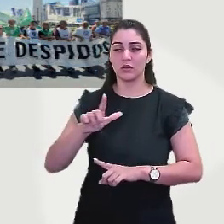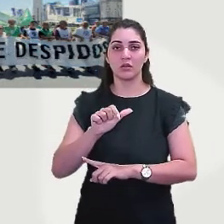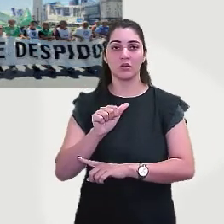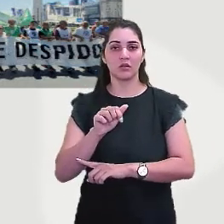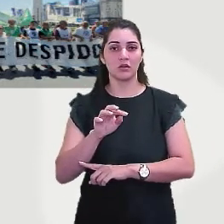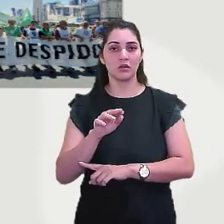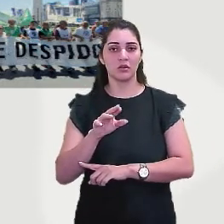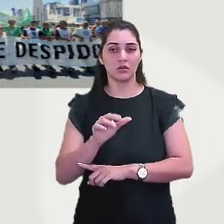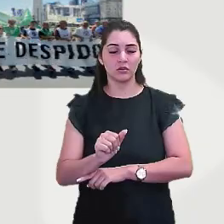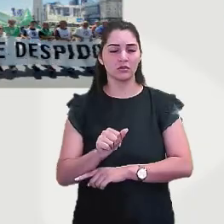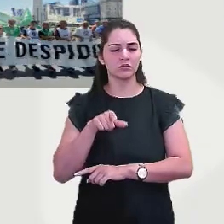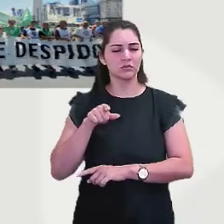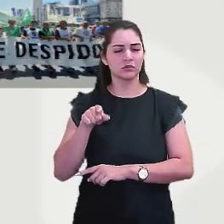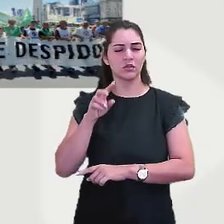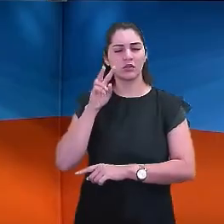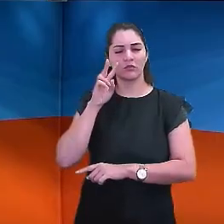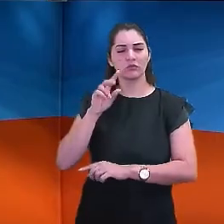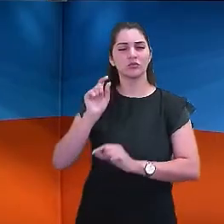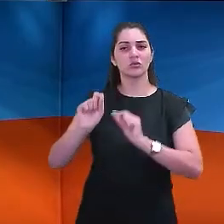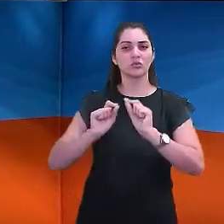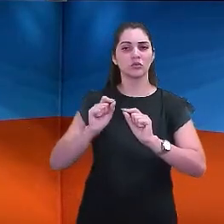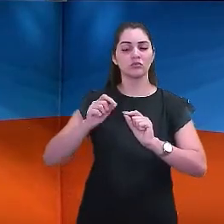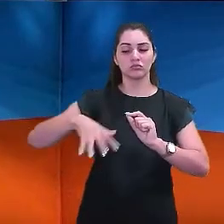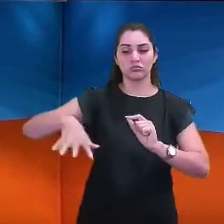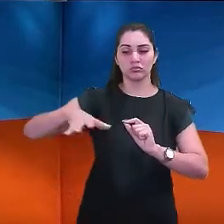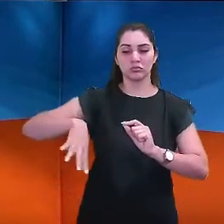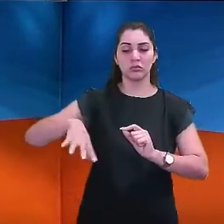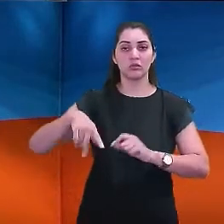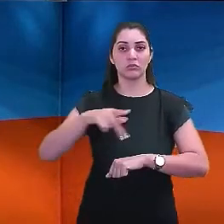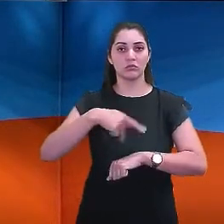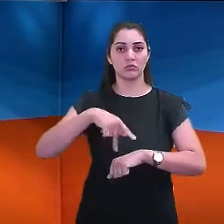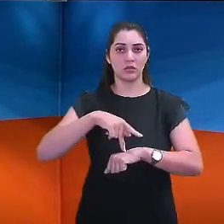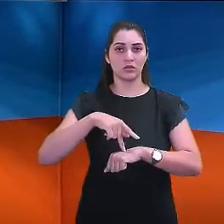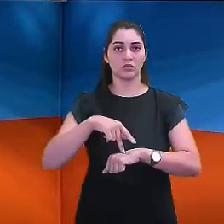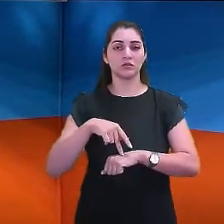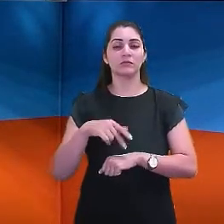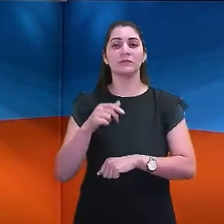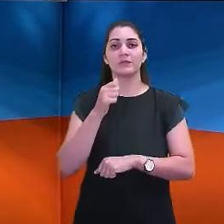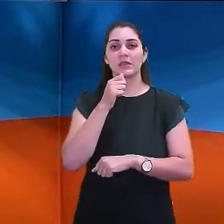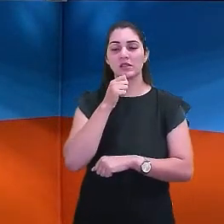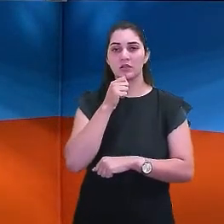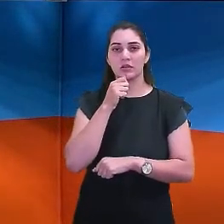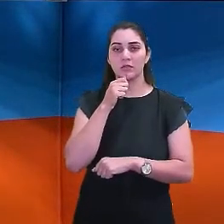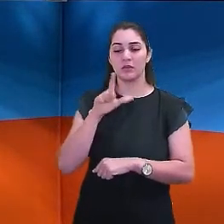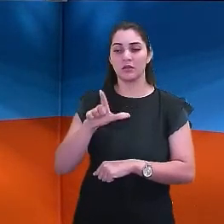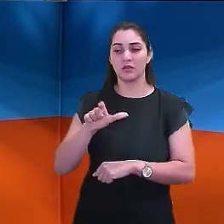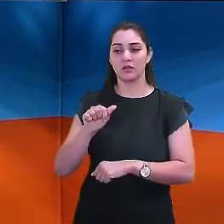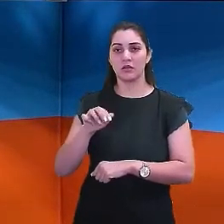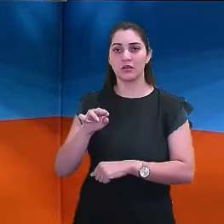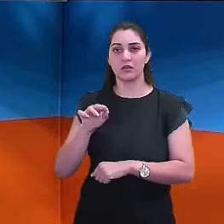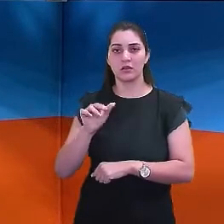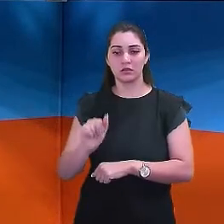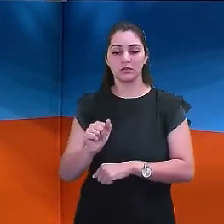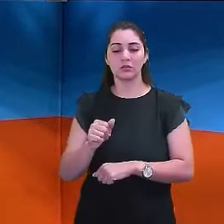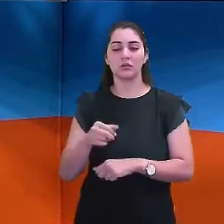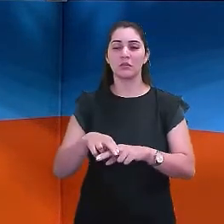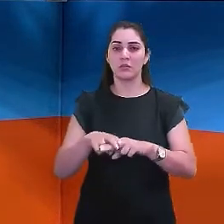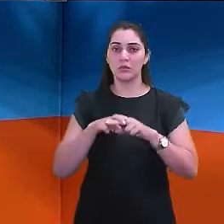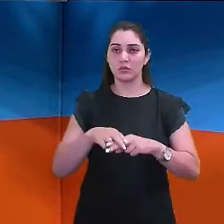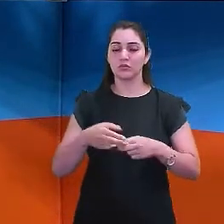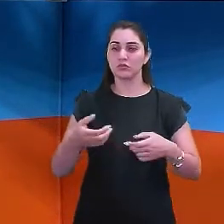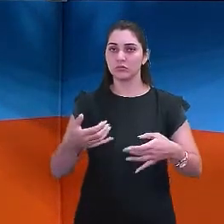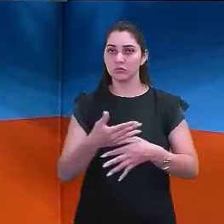que a gente vai vendo aqui nesse país da América Latina, né? porque, por conta da sua urbanização,